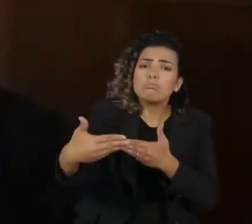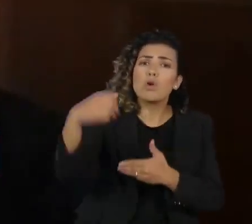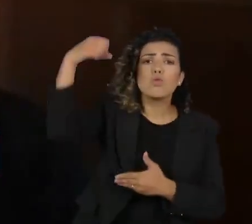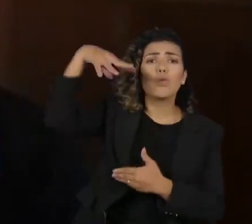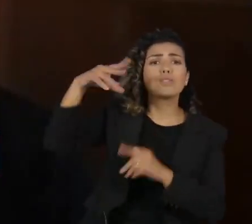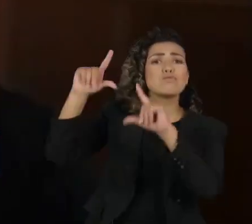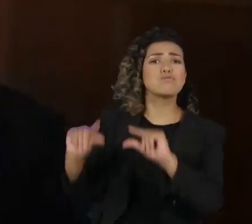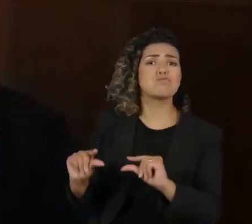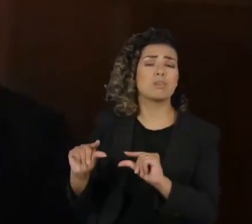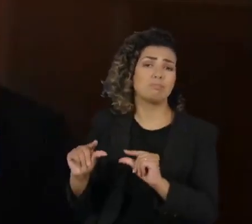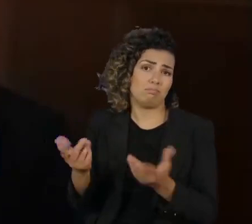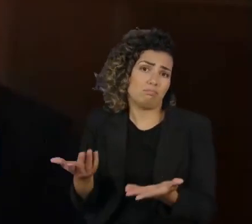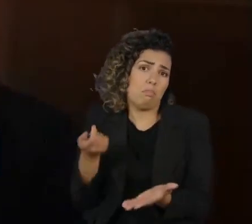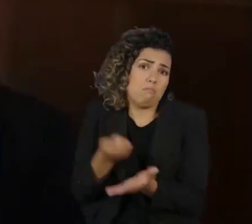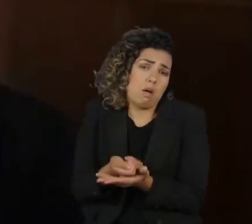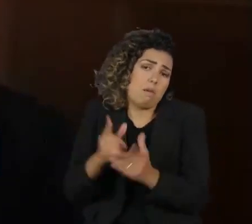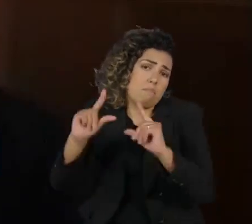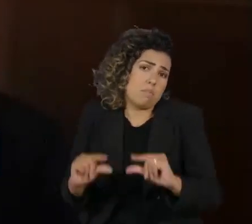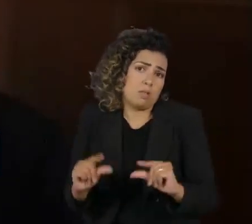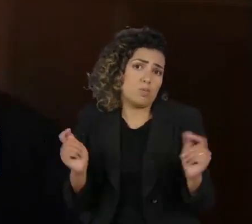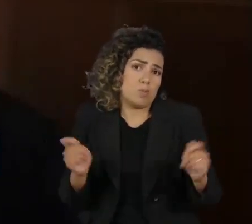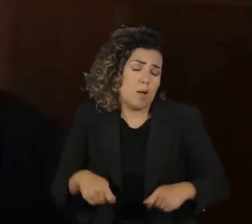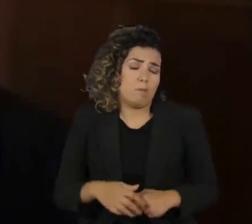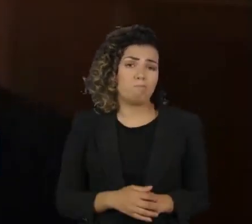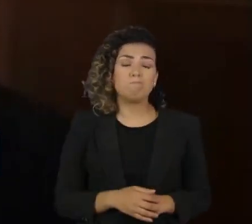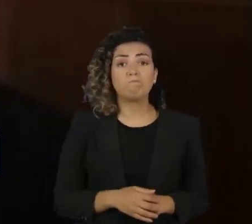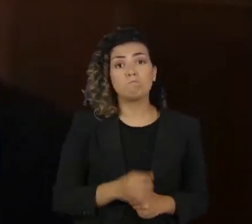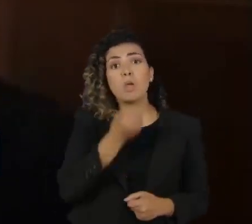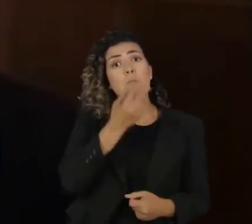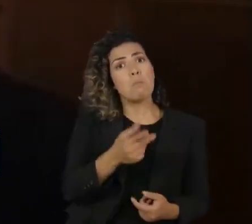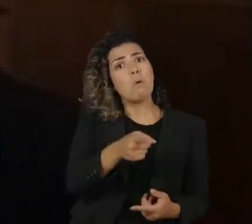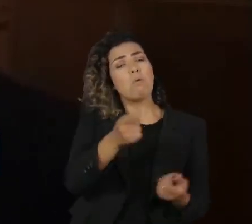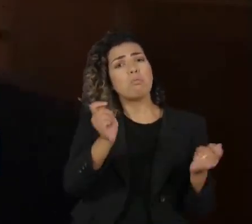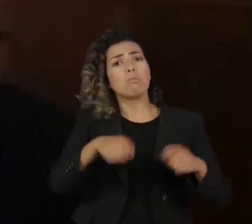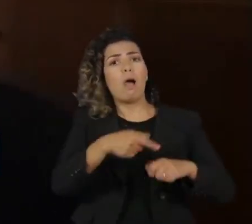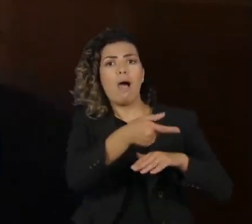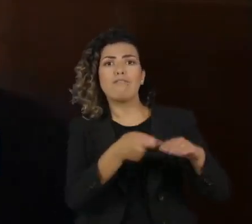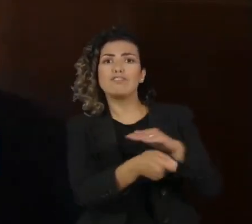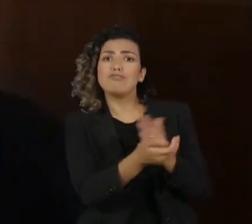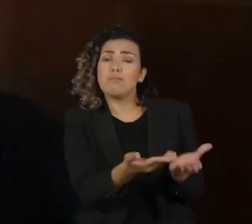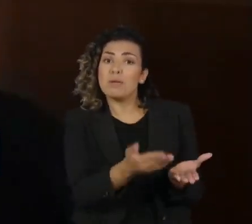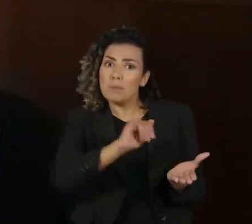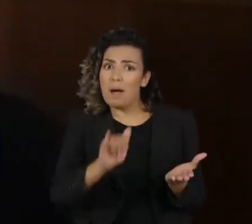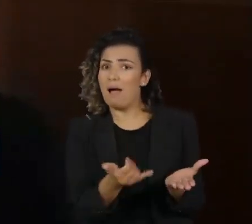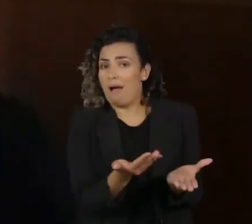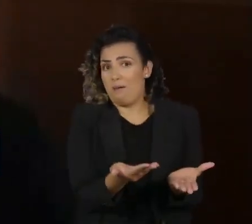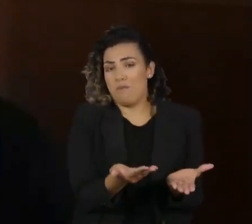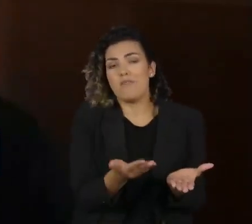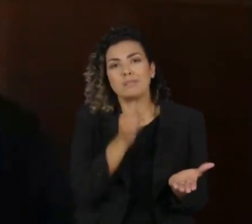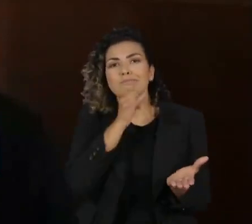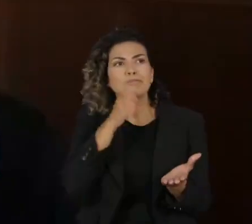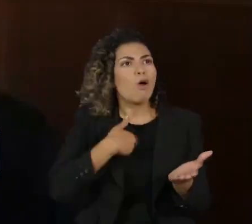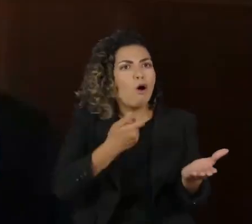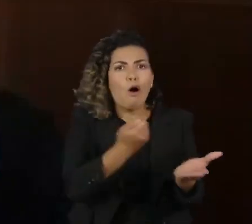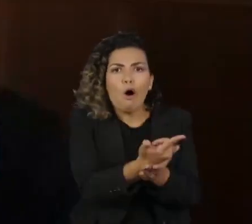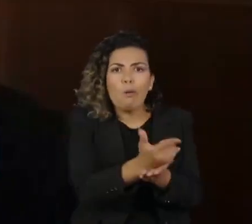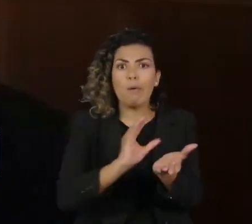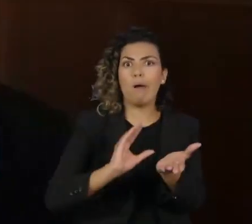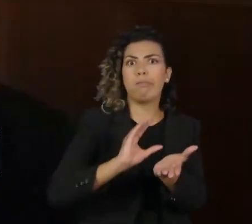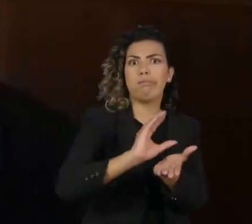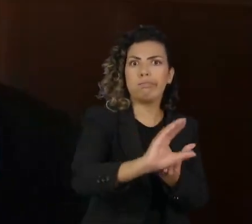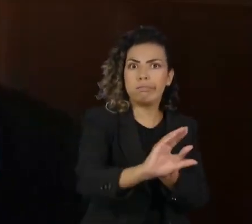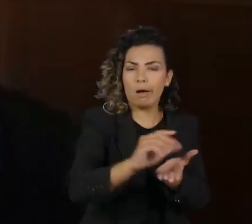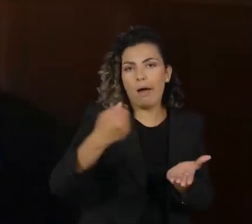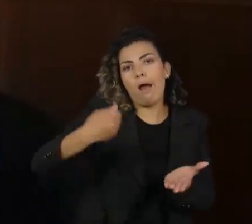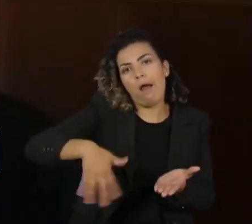pode, eventualmente, fazer um investimento um pouco mais elevado do que as geladeiras atualmente